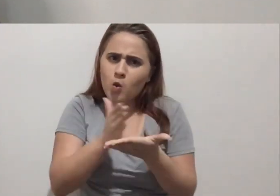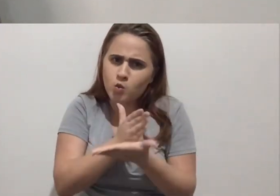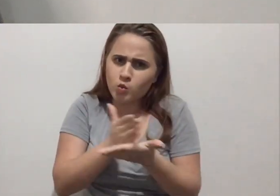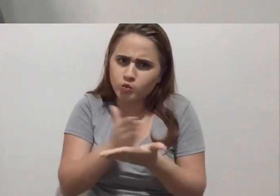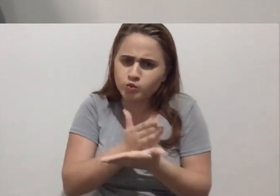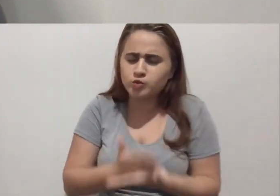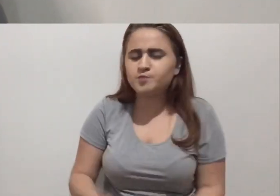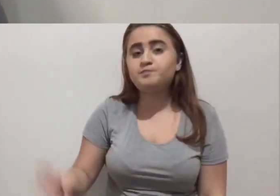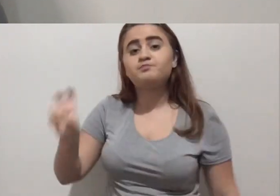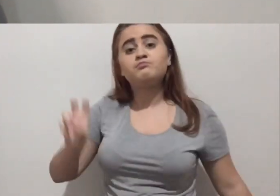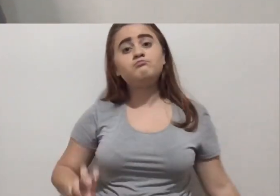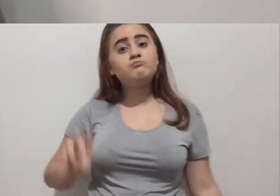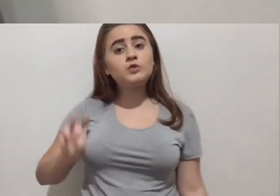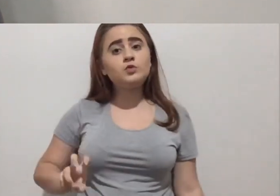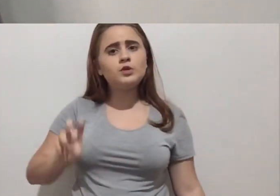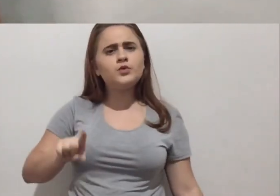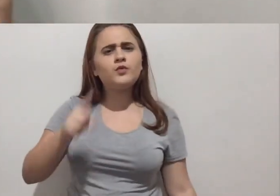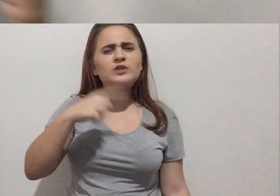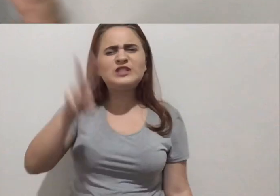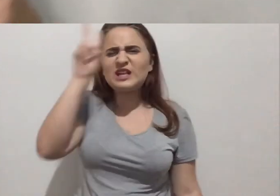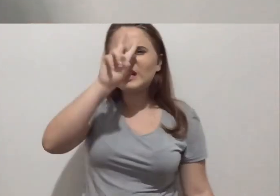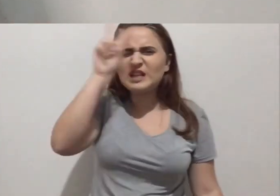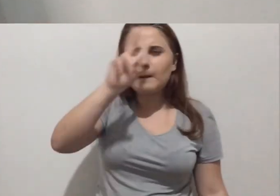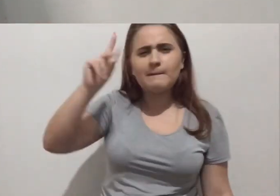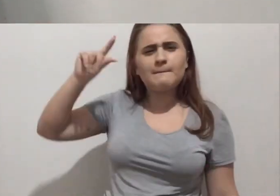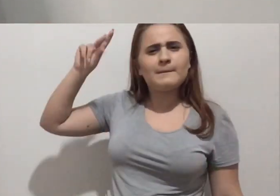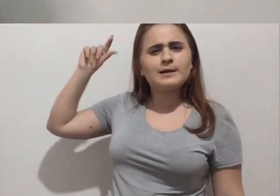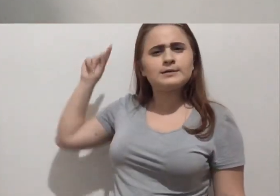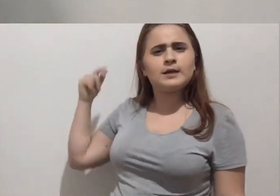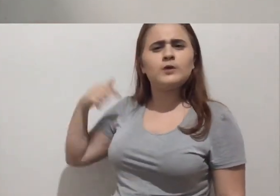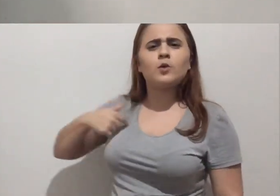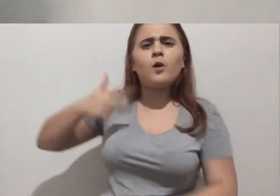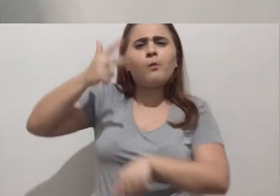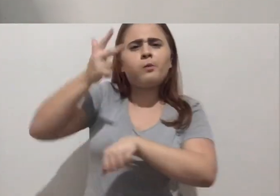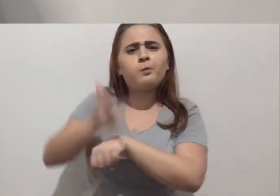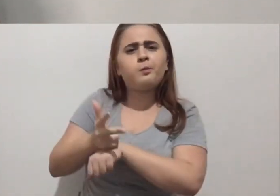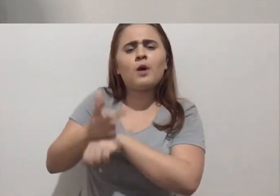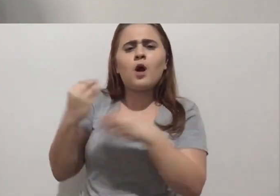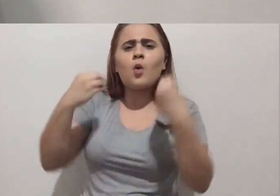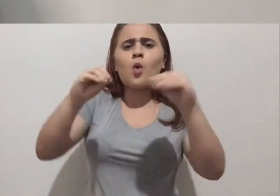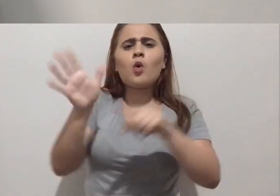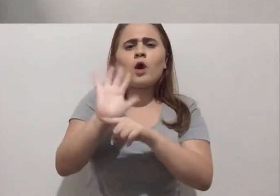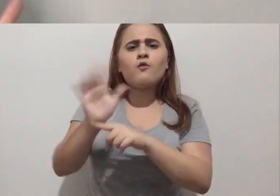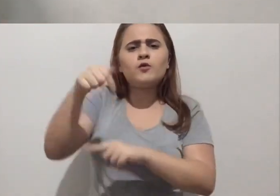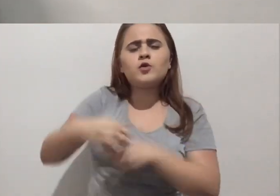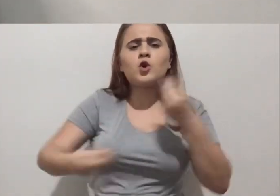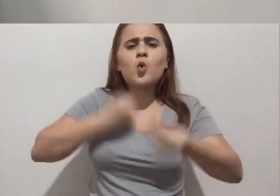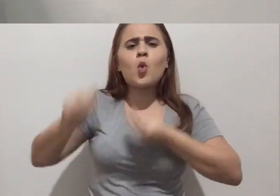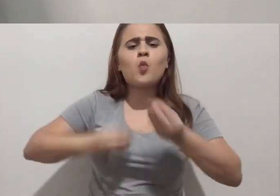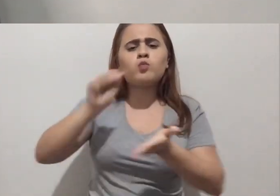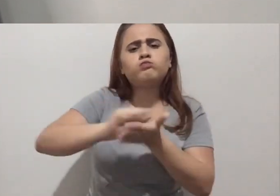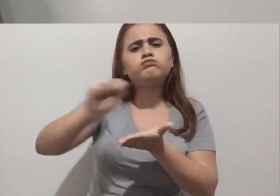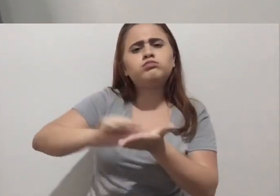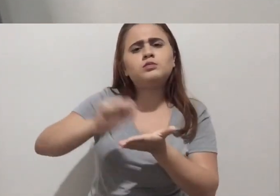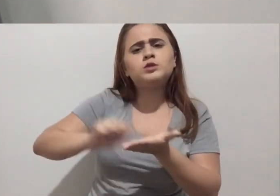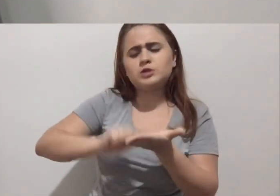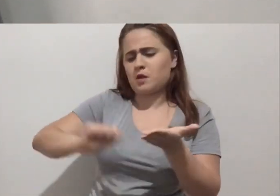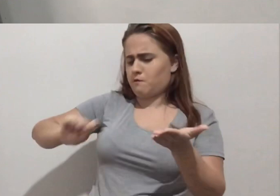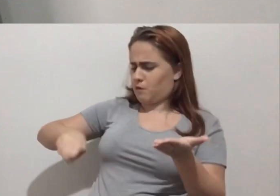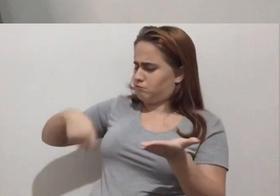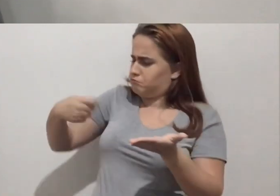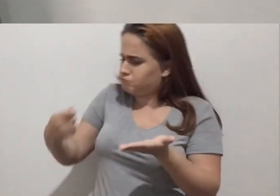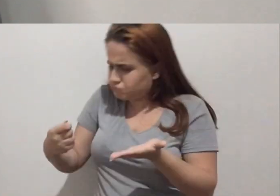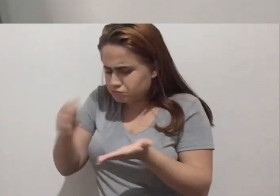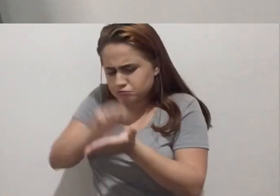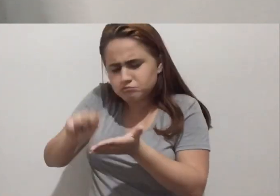que eu gravei um vídeo pra cá ensinando vocês a como escrever os sinais? Certo, aquela forma também pode